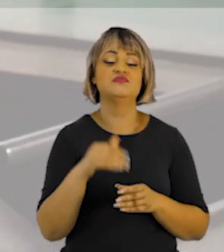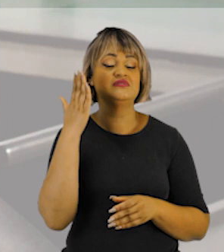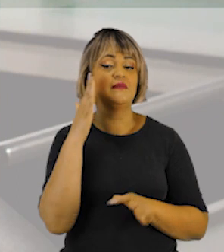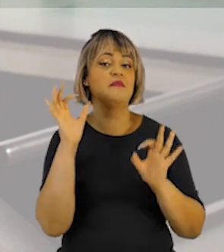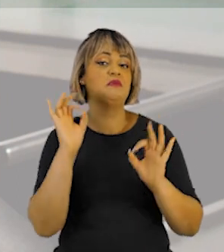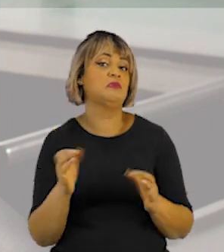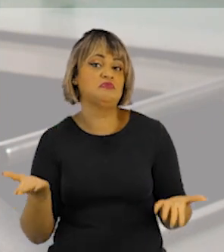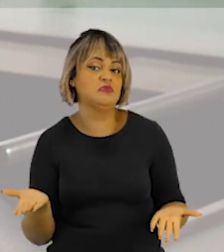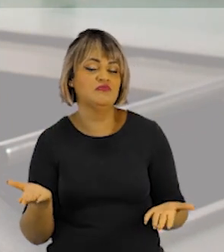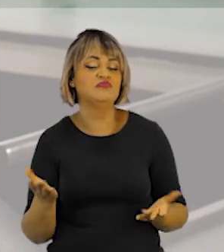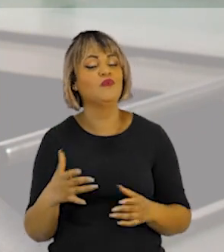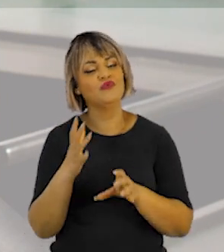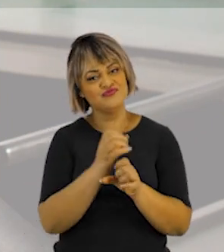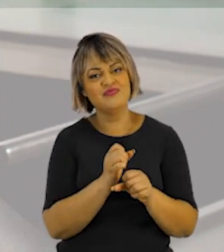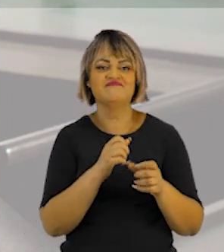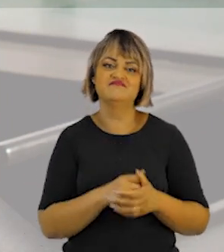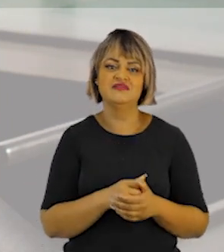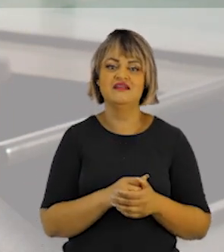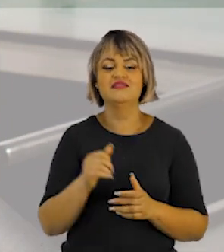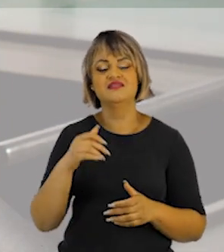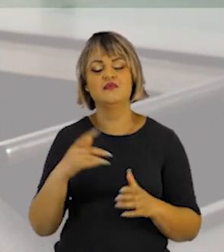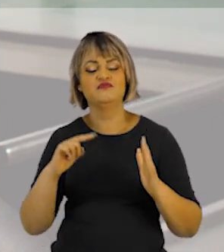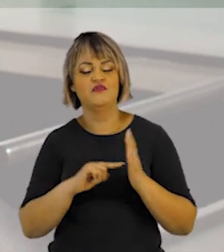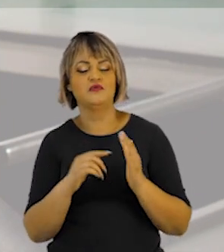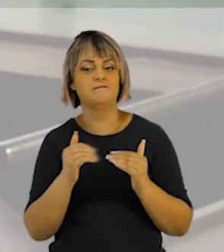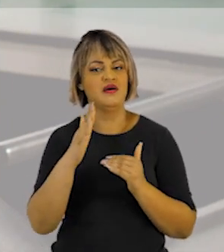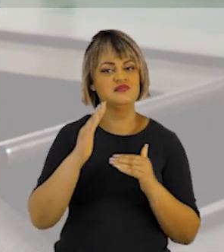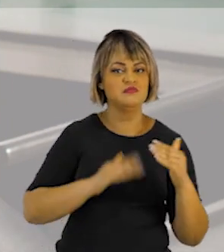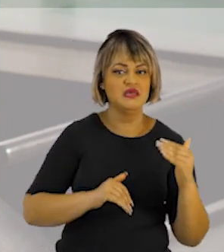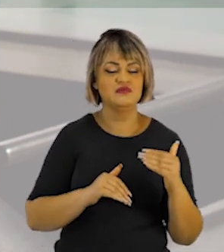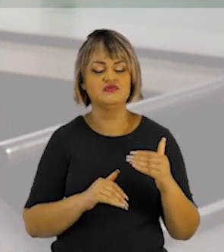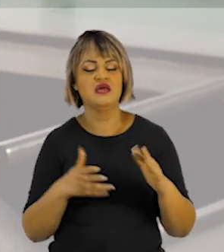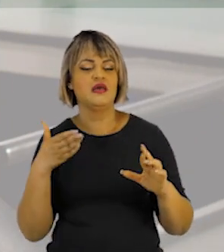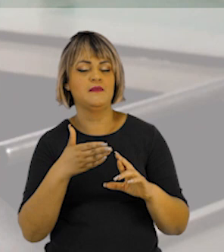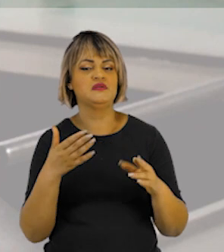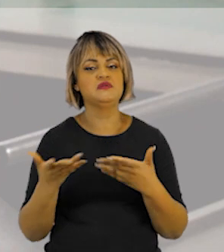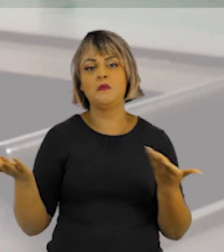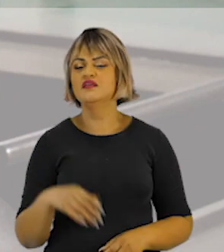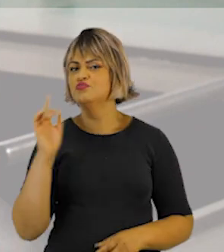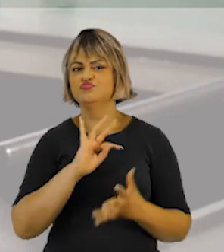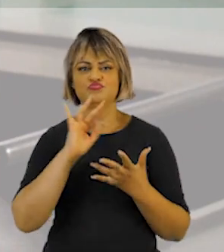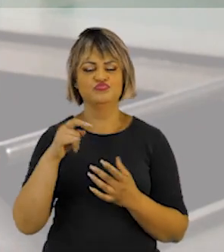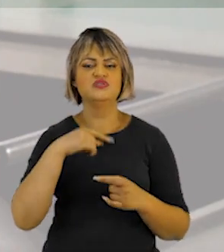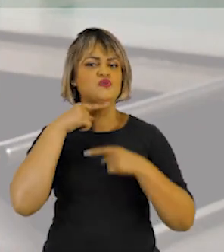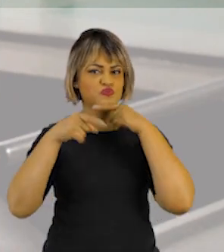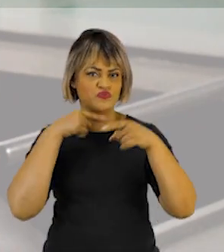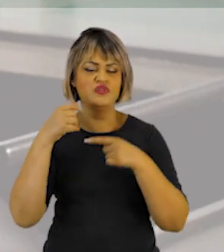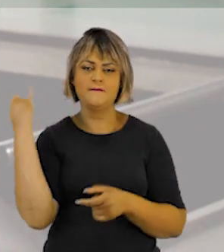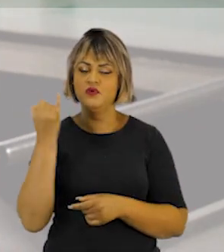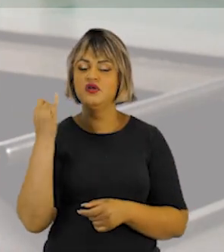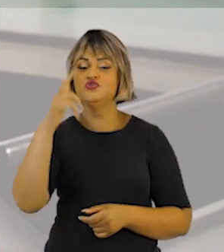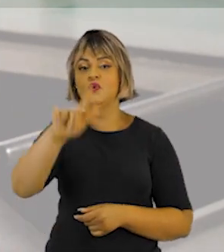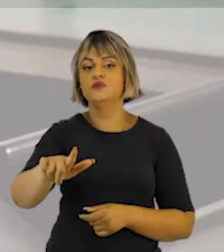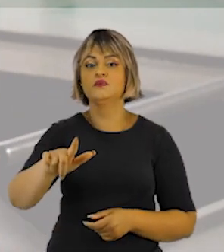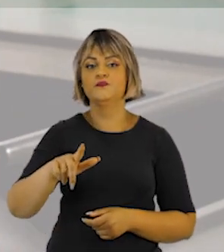ter também, a gente só vai saber depois da apuração, se o partido teve mais votos, menos votos, quantas cadeiras isso representa. Então, todas essas